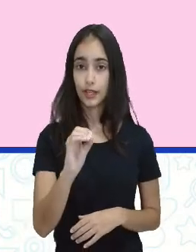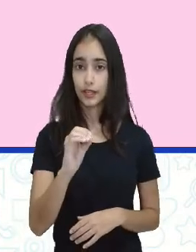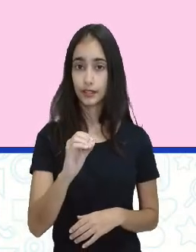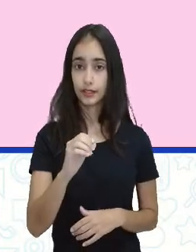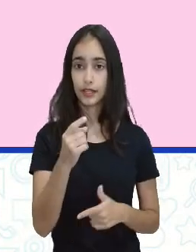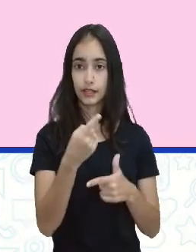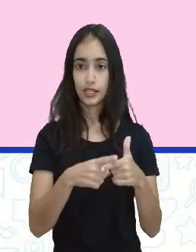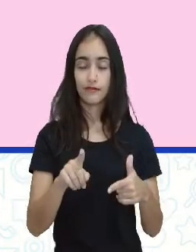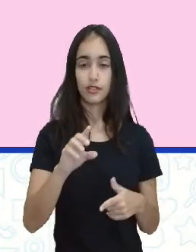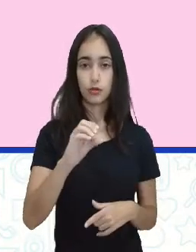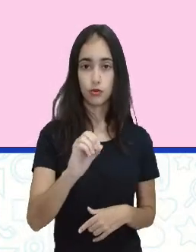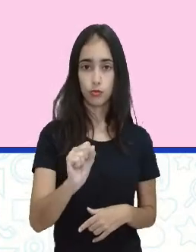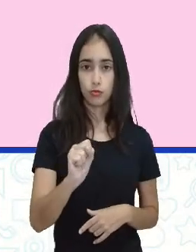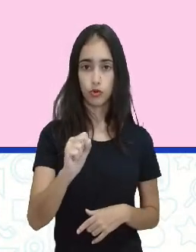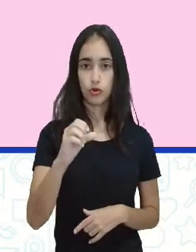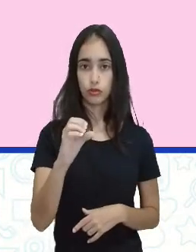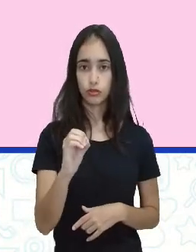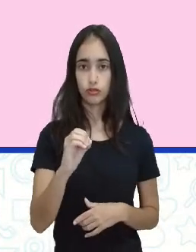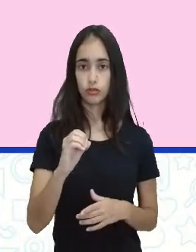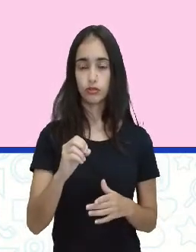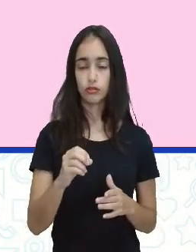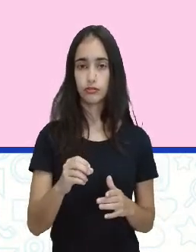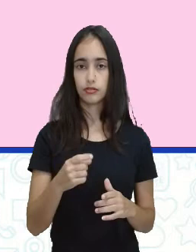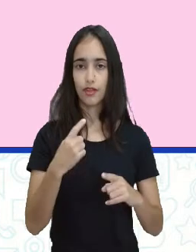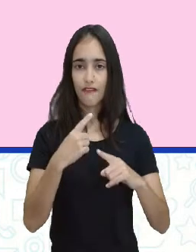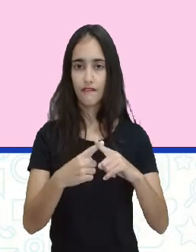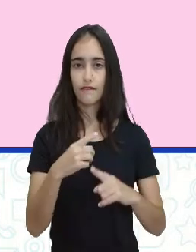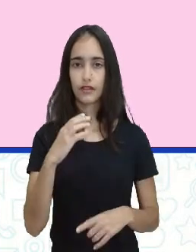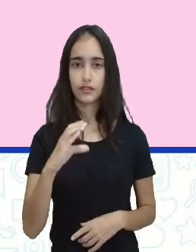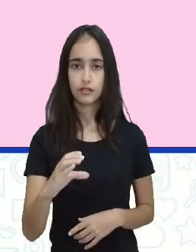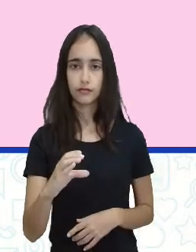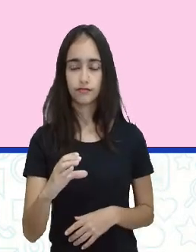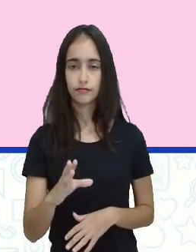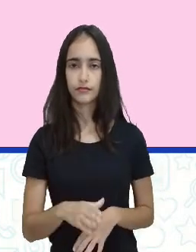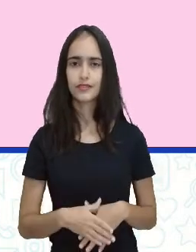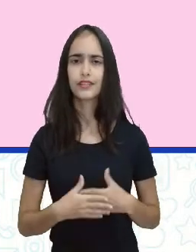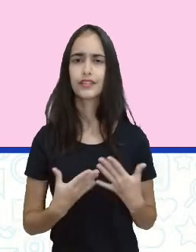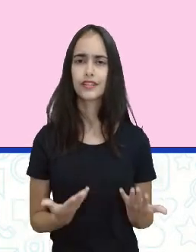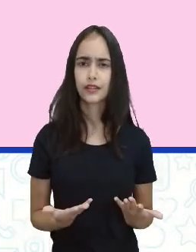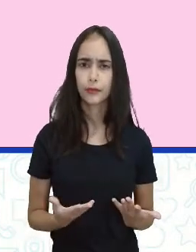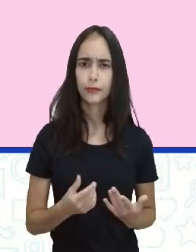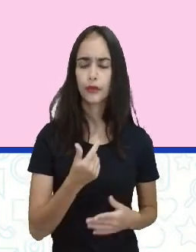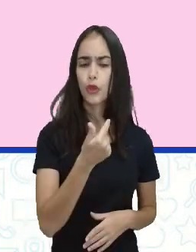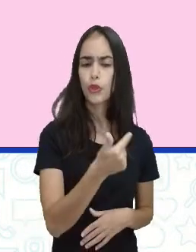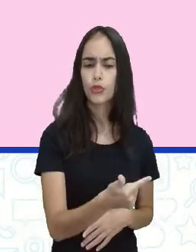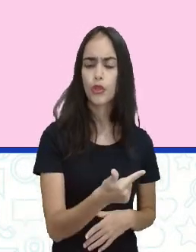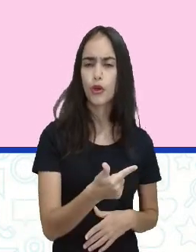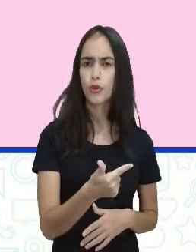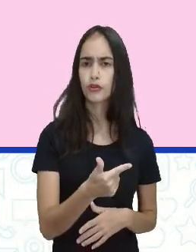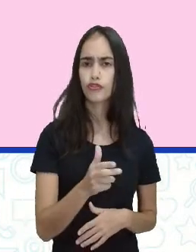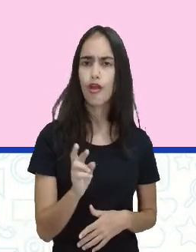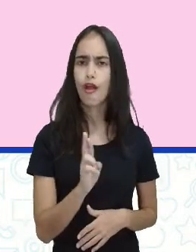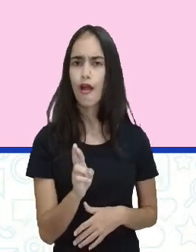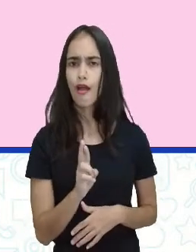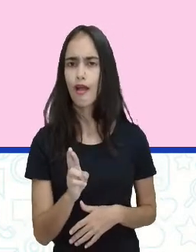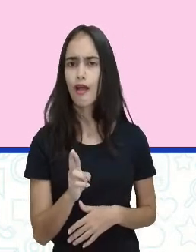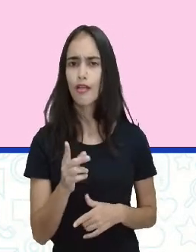dividido por ele mesmo, 2 dividido pra 1 dá quanto, gente? 2 reais pra um menino só.